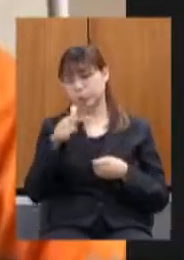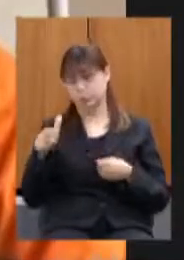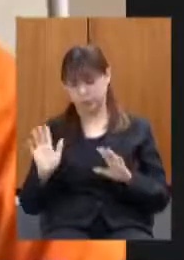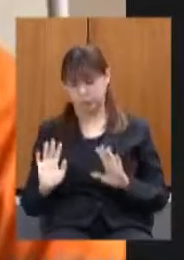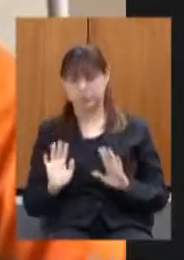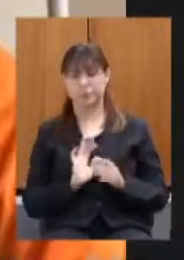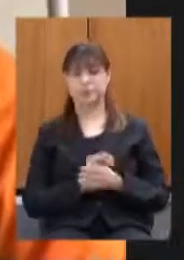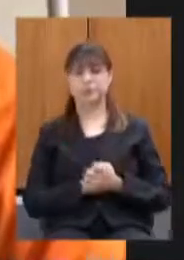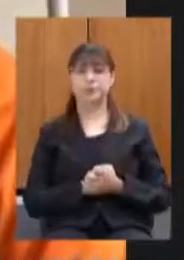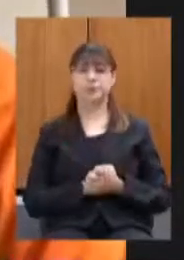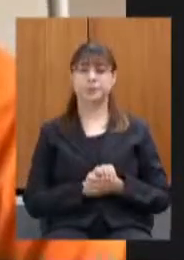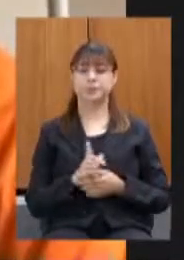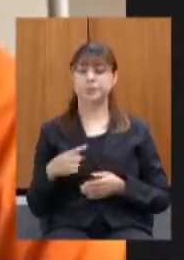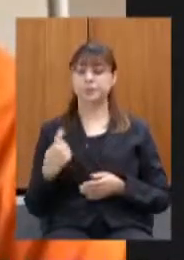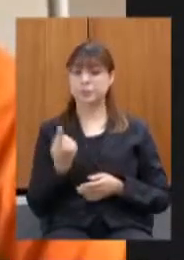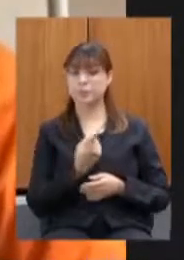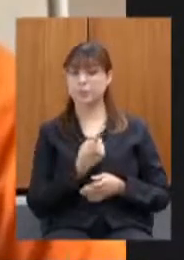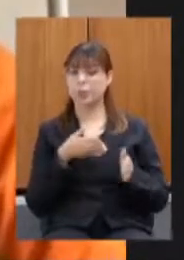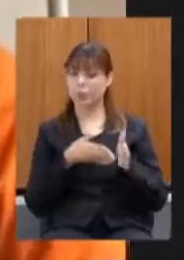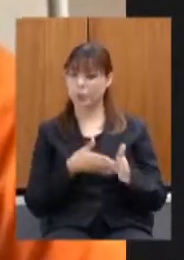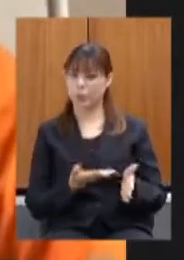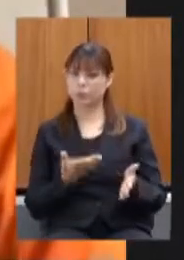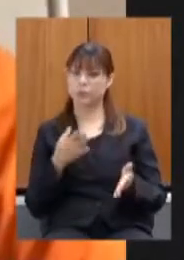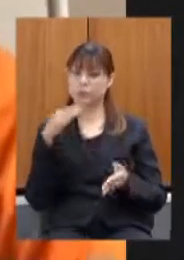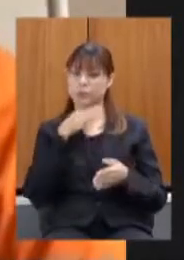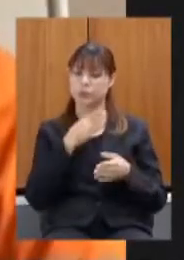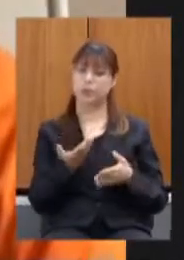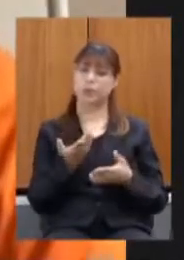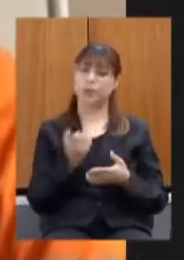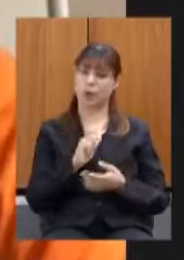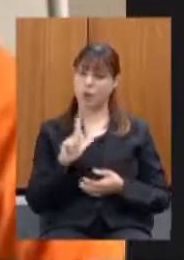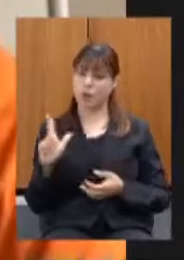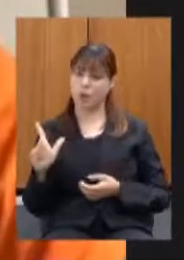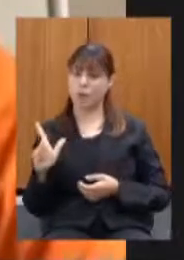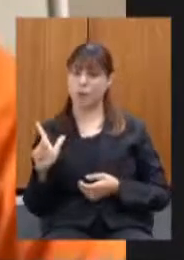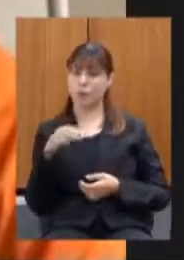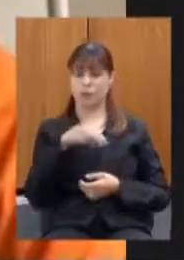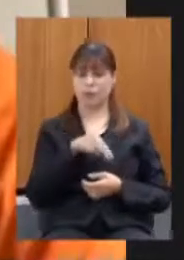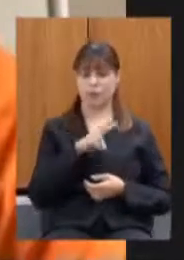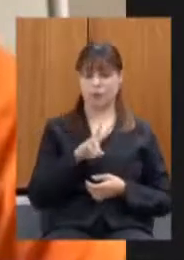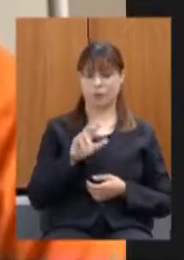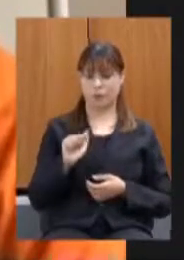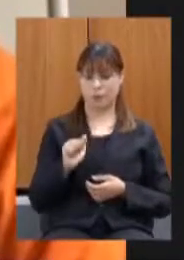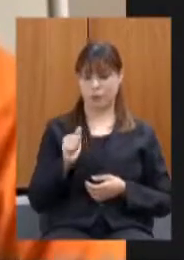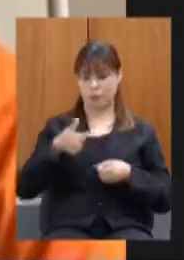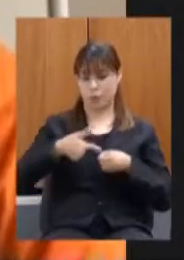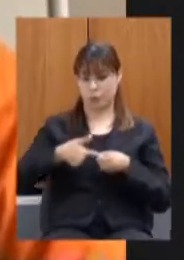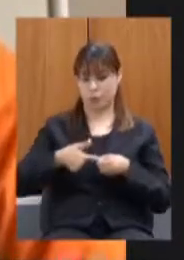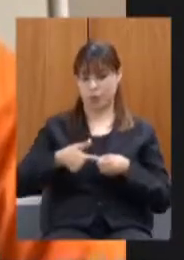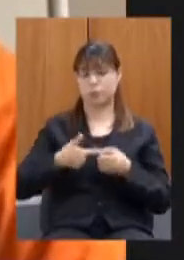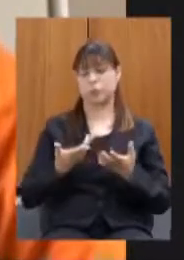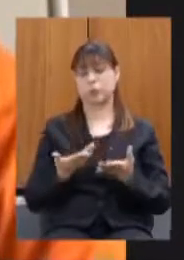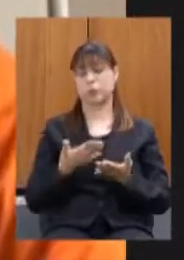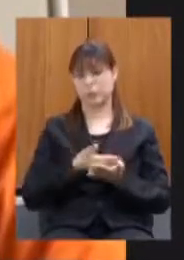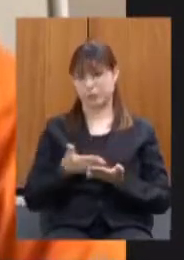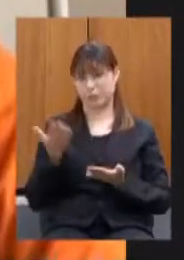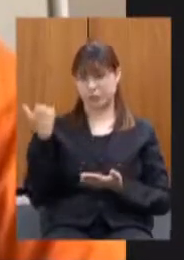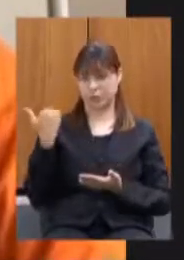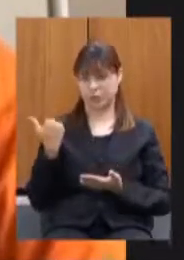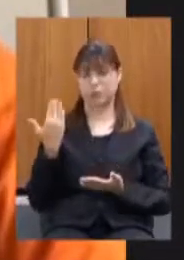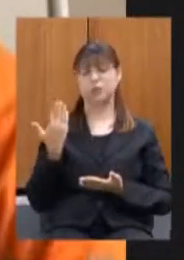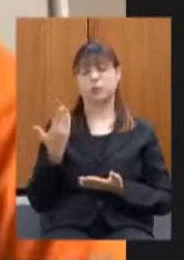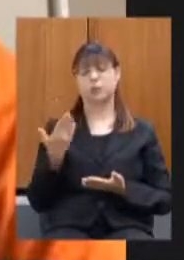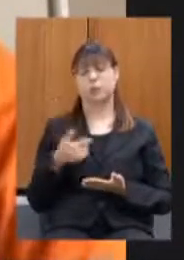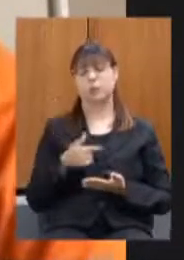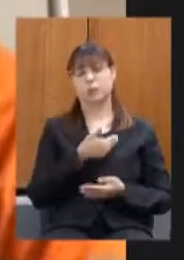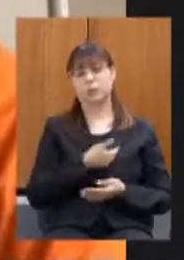a gente acompanhou o aumento sobre a MVA do combustível no começo do governo fizemos nossas